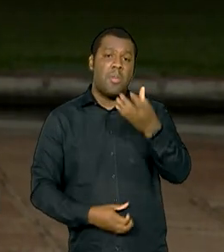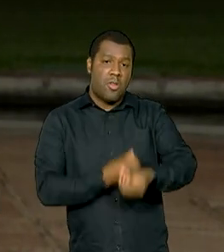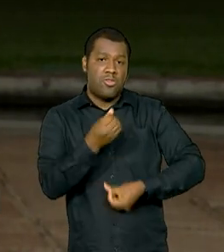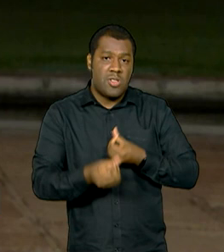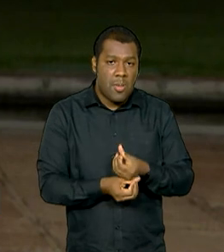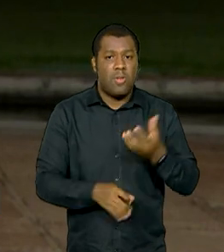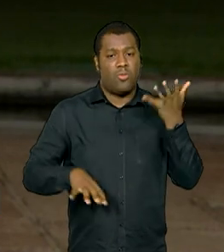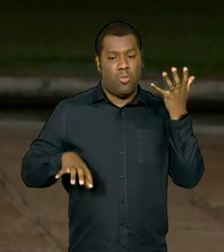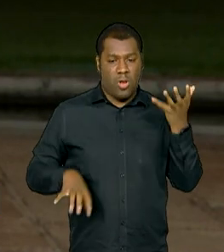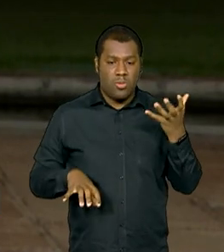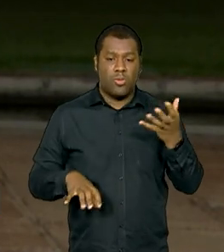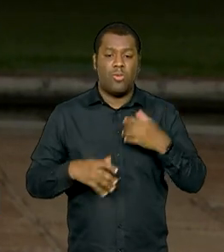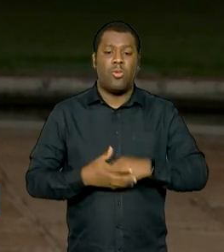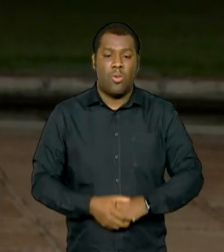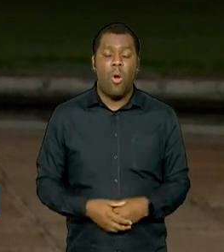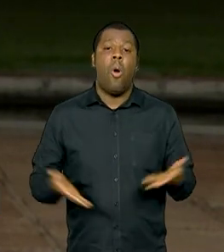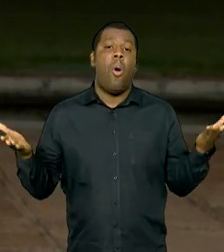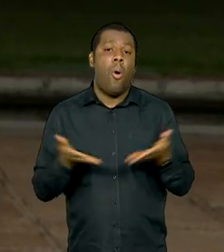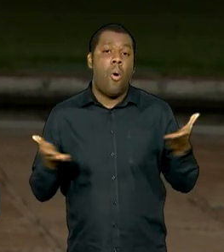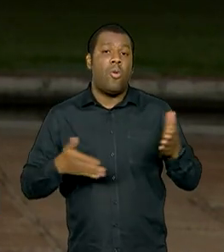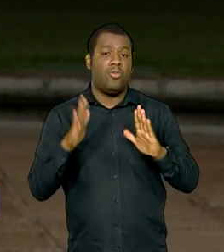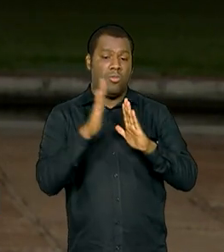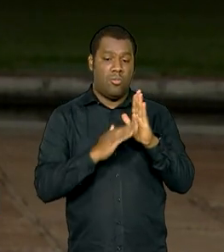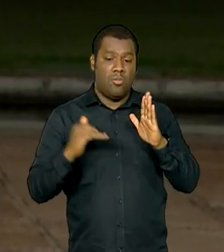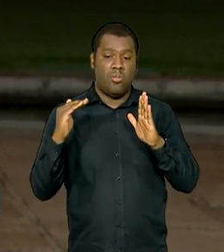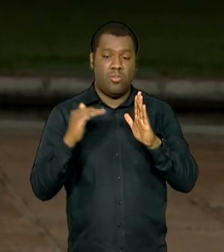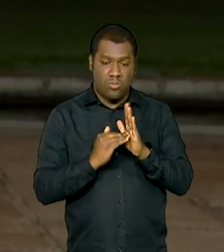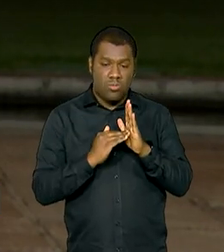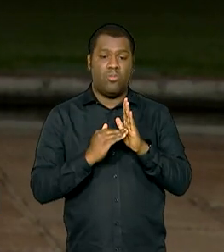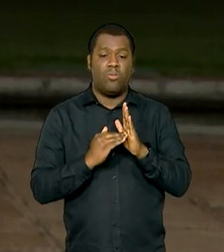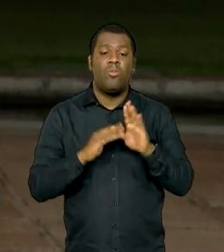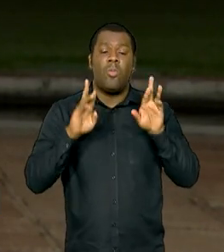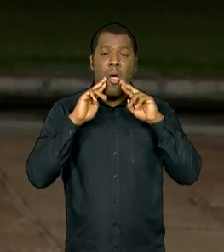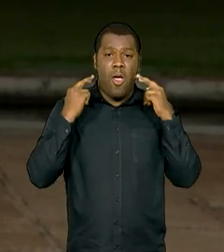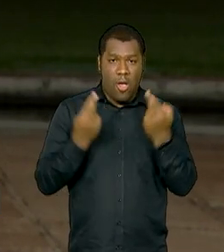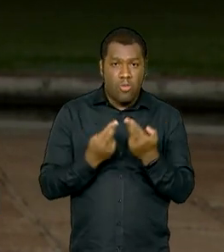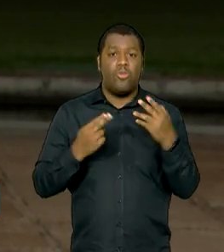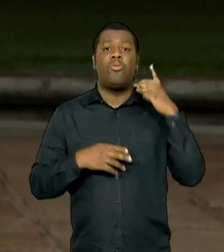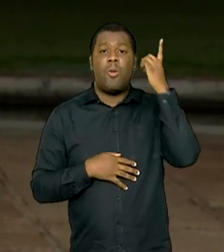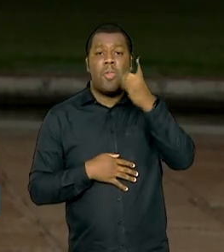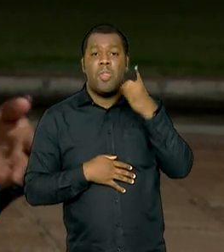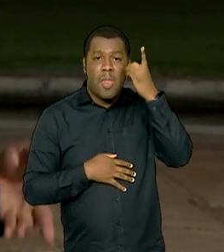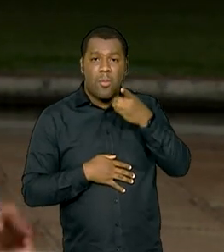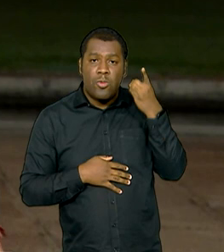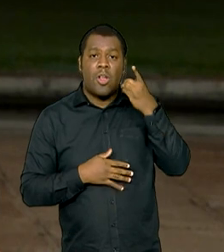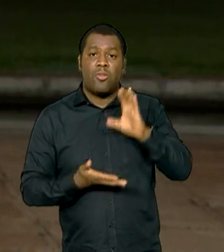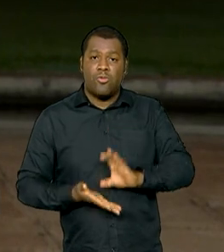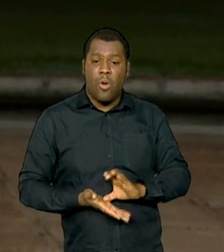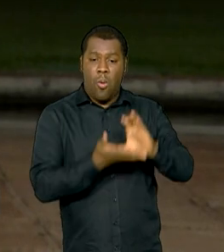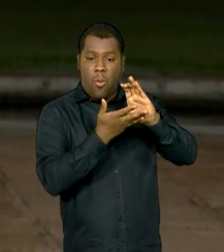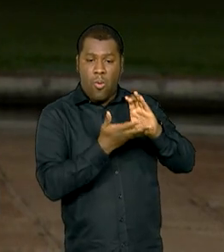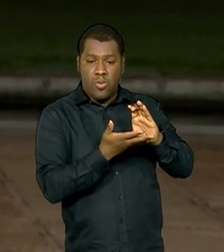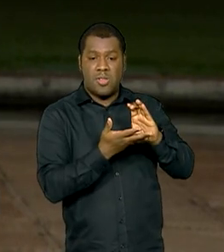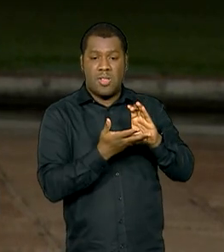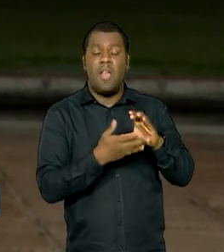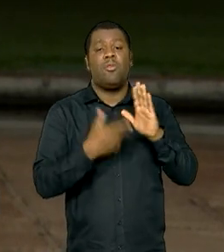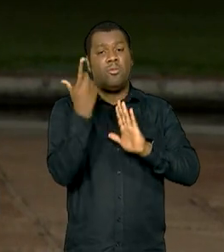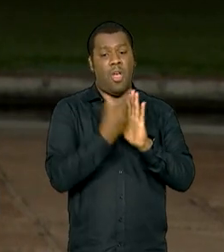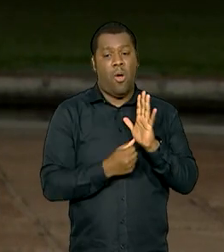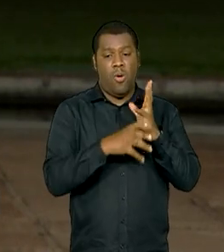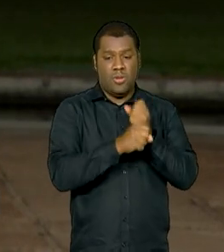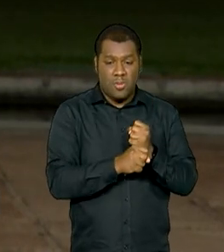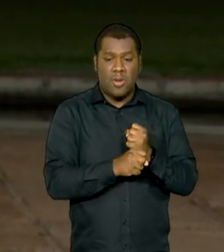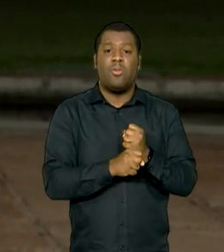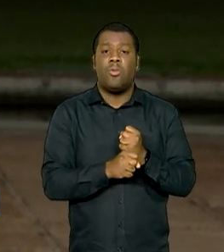Nacional. E olha, hoje no Palácio do Planalto, após uma reunião com deputados da Comissão Mista de Orçamento,